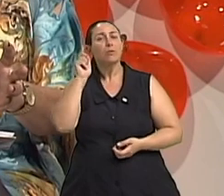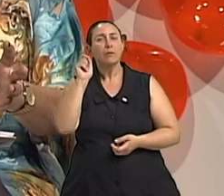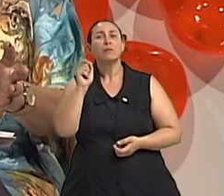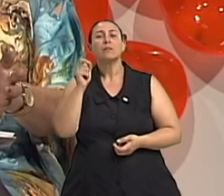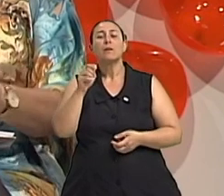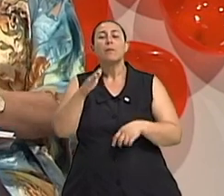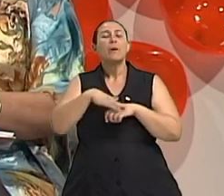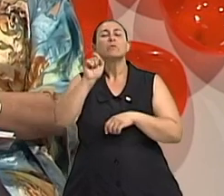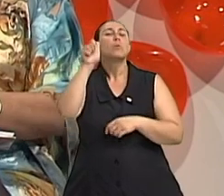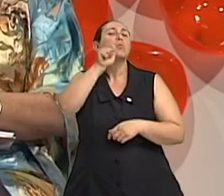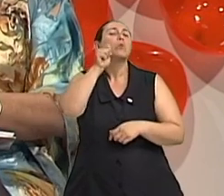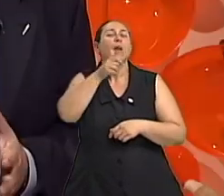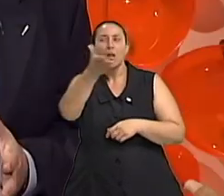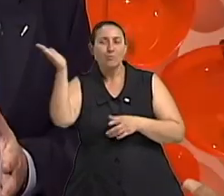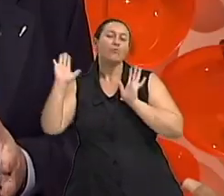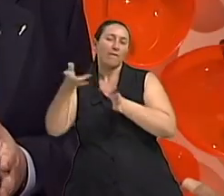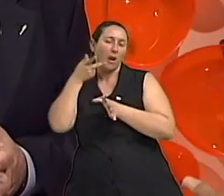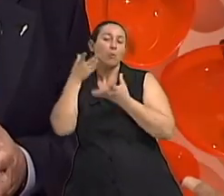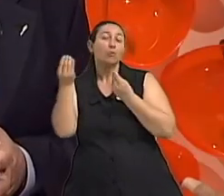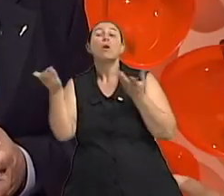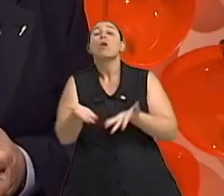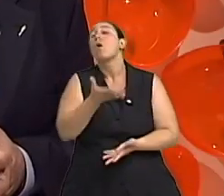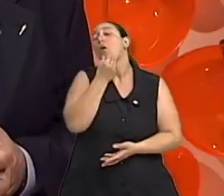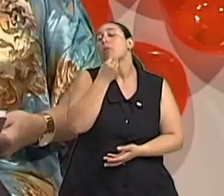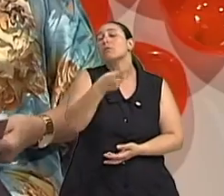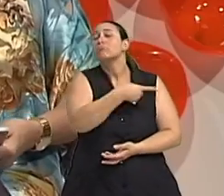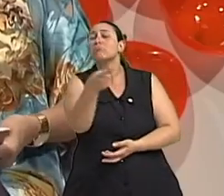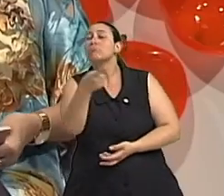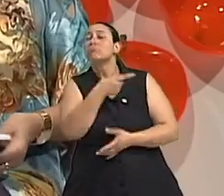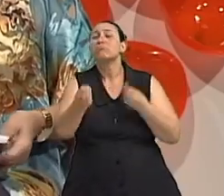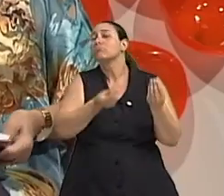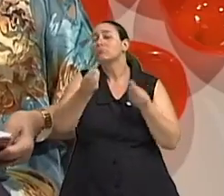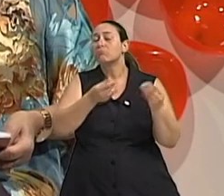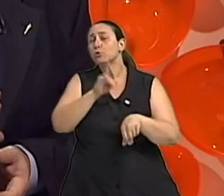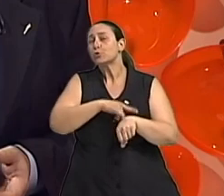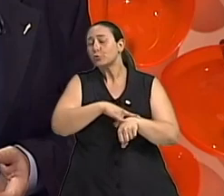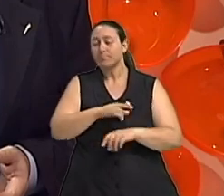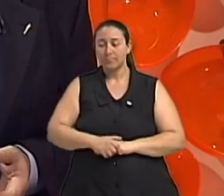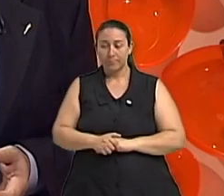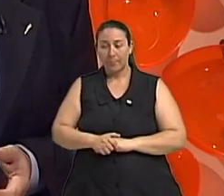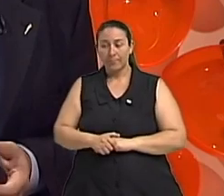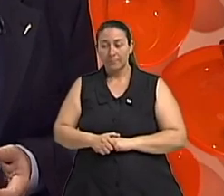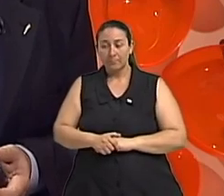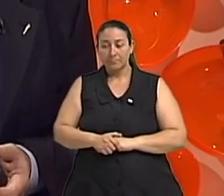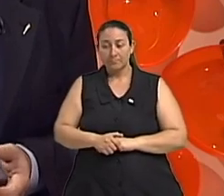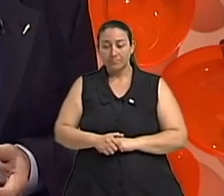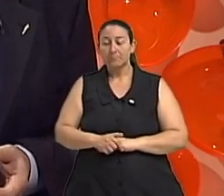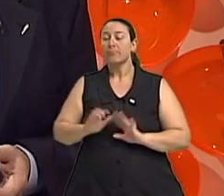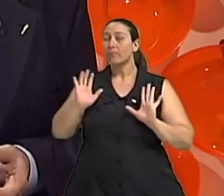do primeiro bloco vamos falar um pouquinho dos homens? podemos, sim nos homens pela